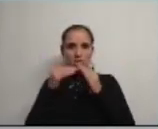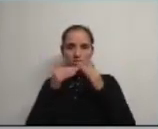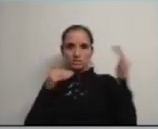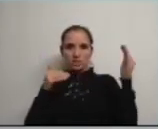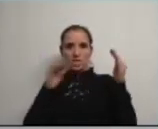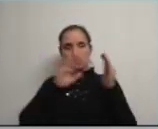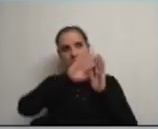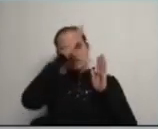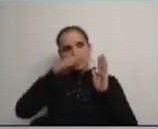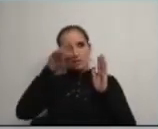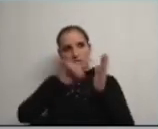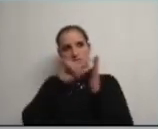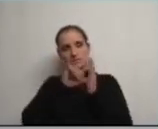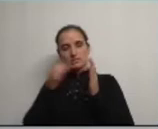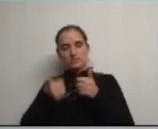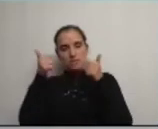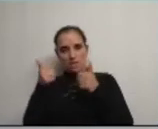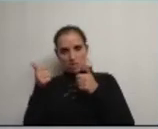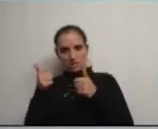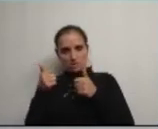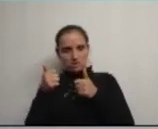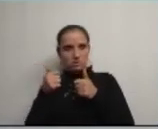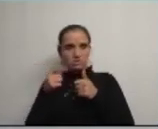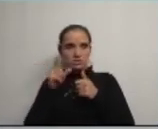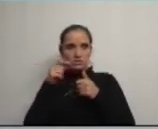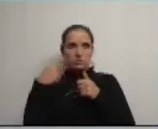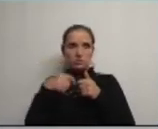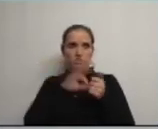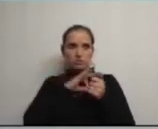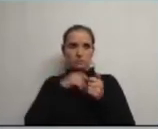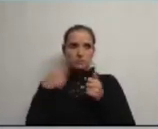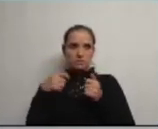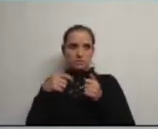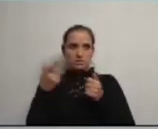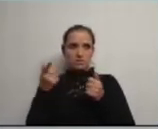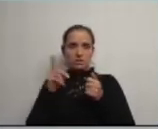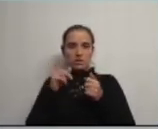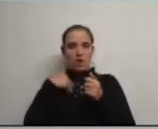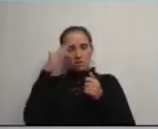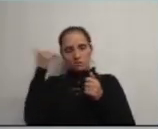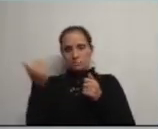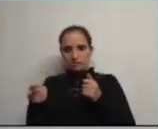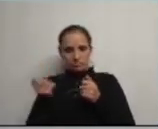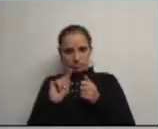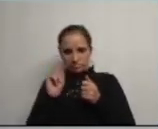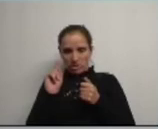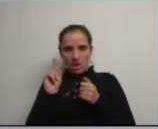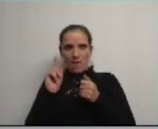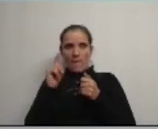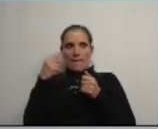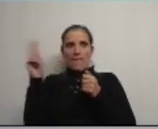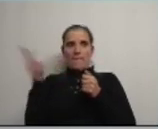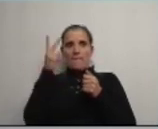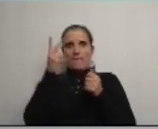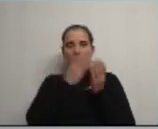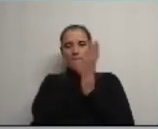entre a serra e a cidade Senhor Presidente não é justo termos um Conselho a duas velocidades